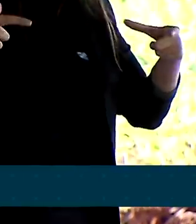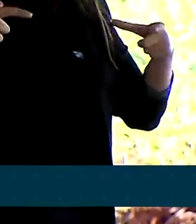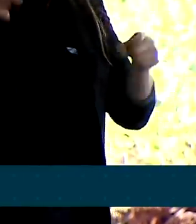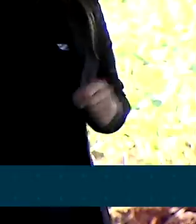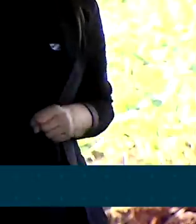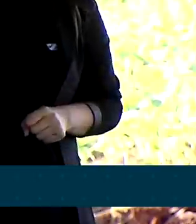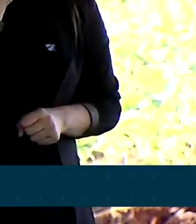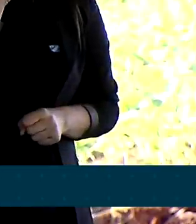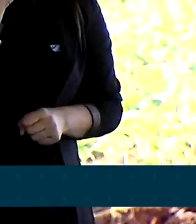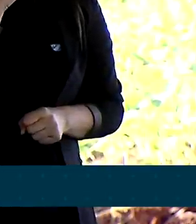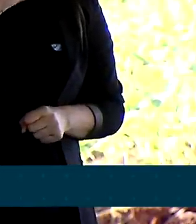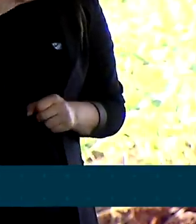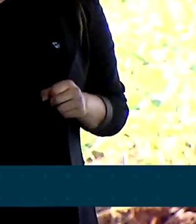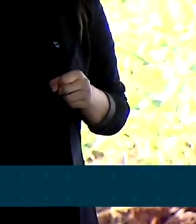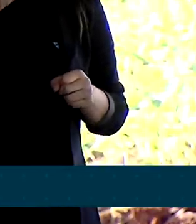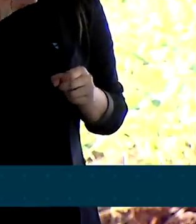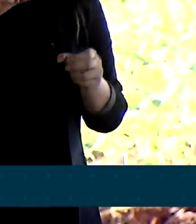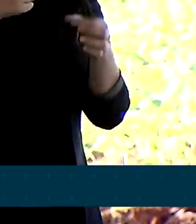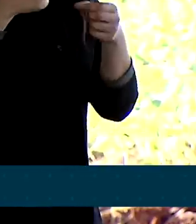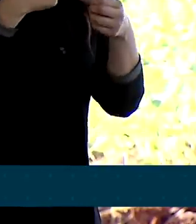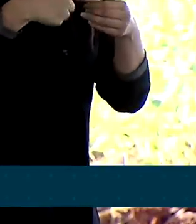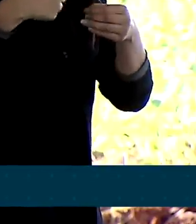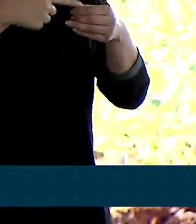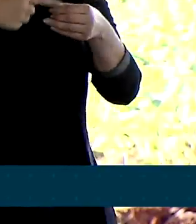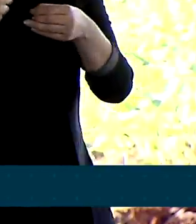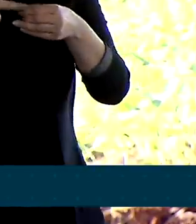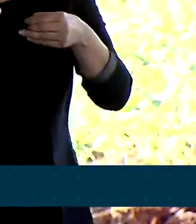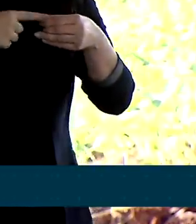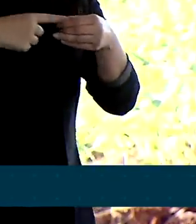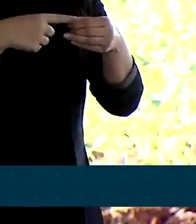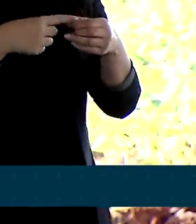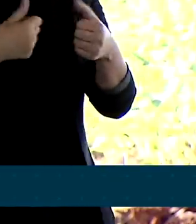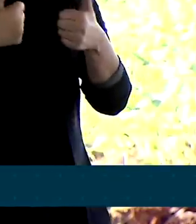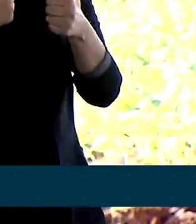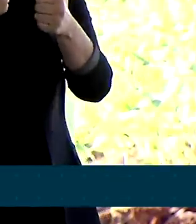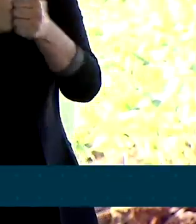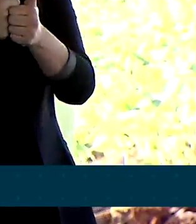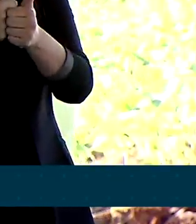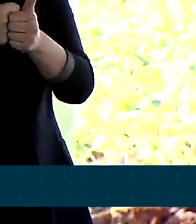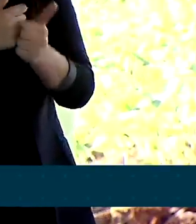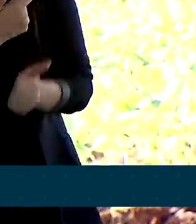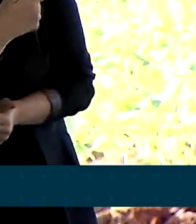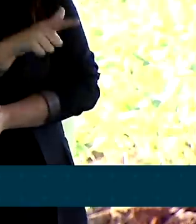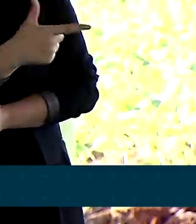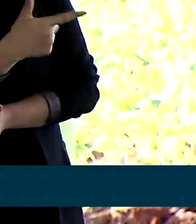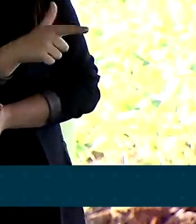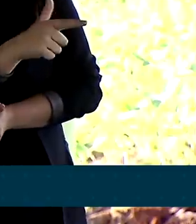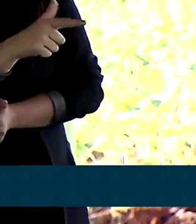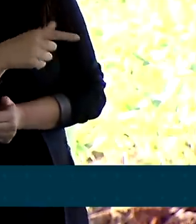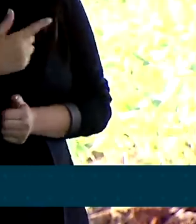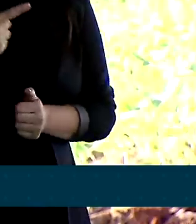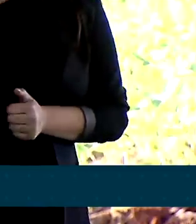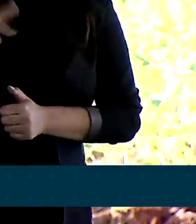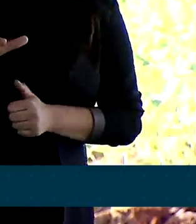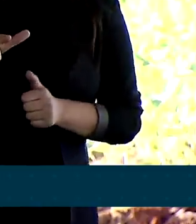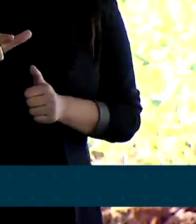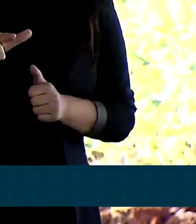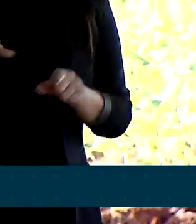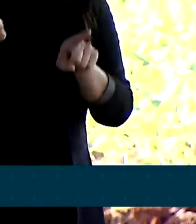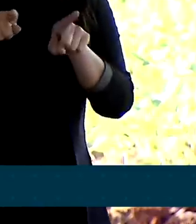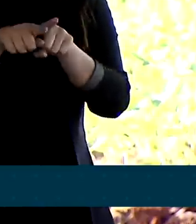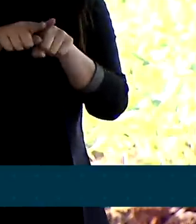acelerada do que nos municípios que estão em torno daqueles municípios. Em alguns casos, os